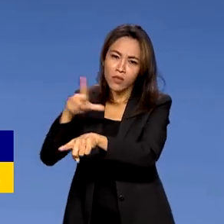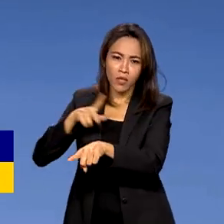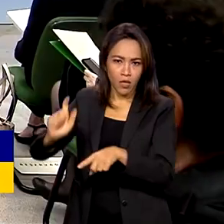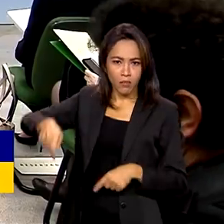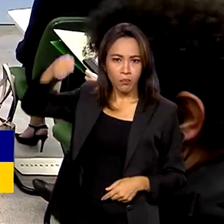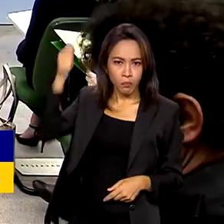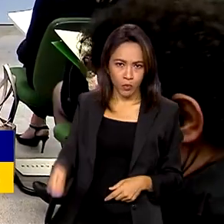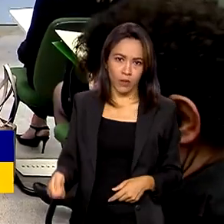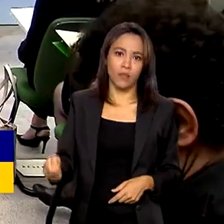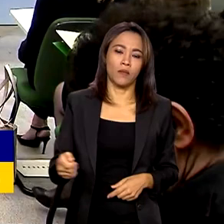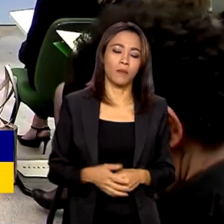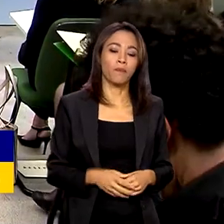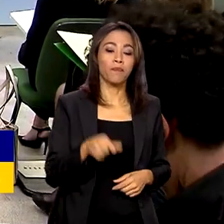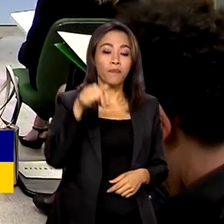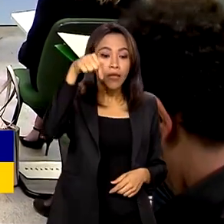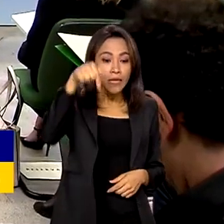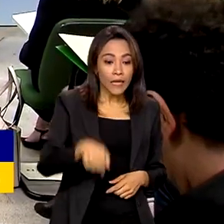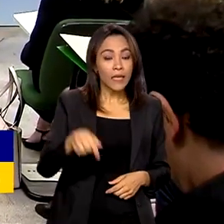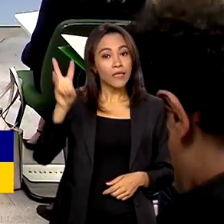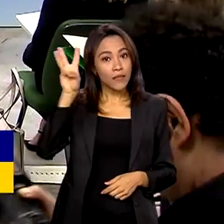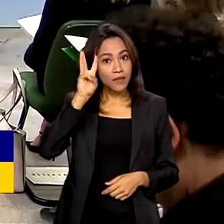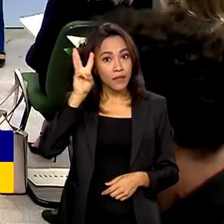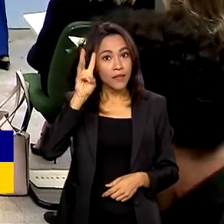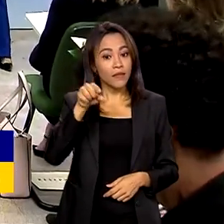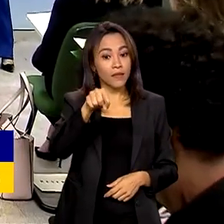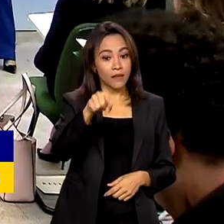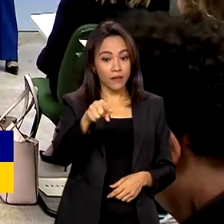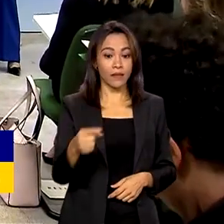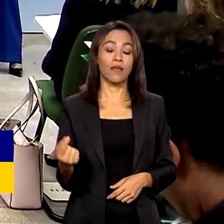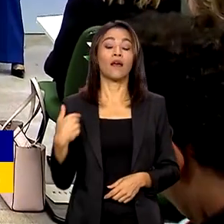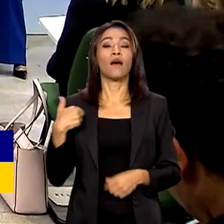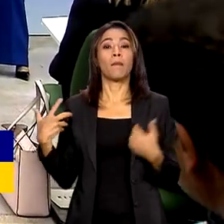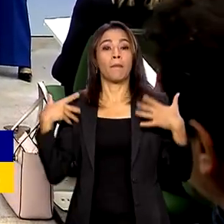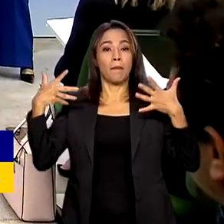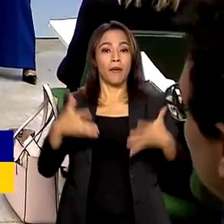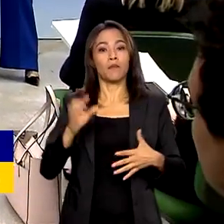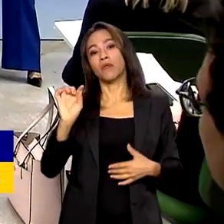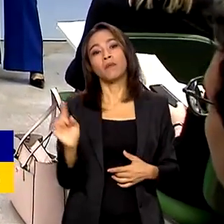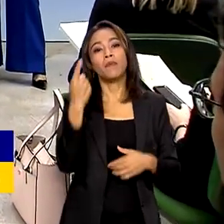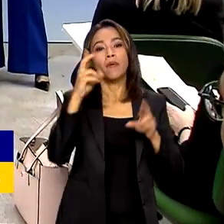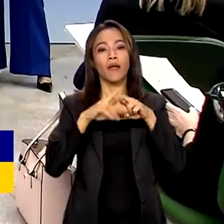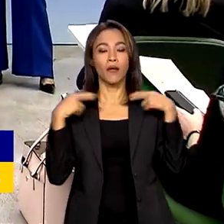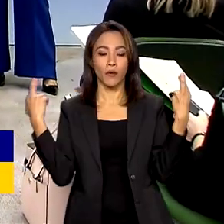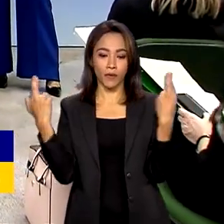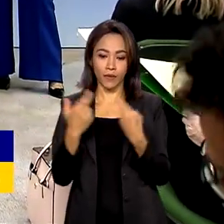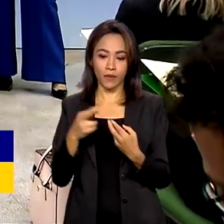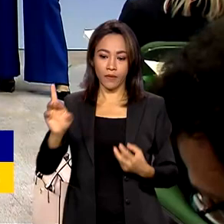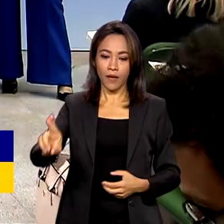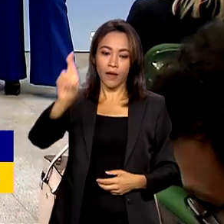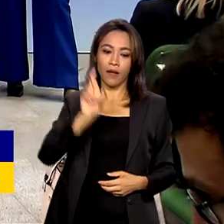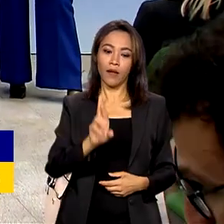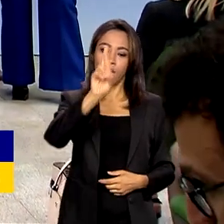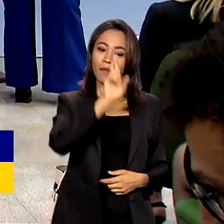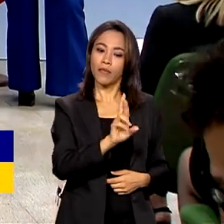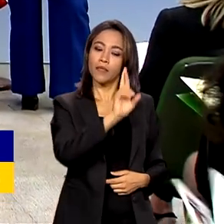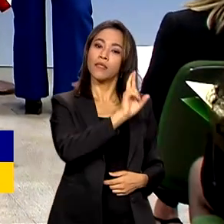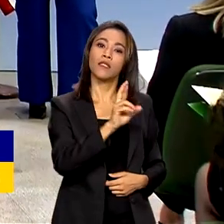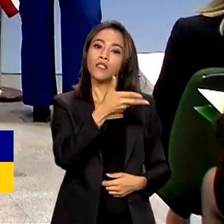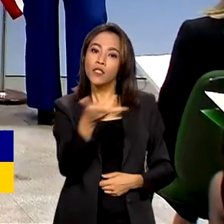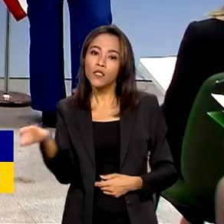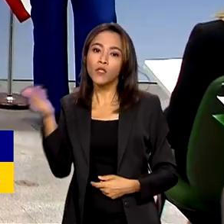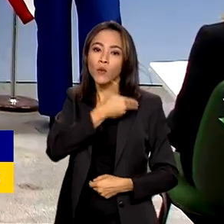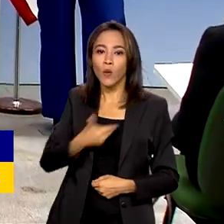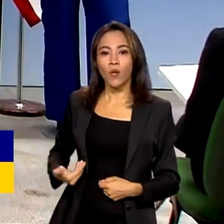devidamente. Nesta terça-feira, a ministra Aniele Franco participou da primeira reunião com representantes do governo dos Estados